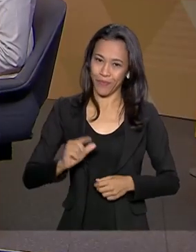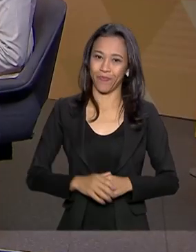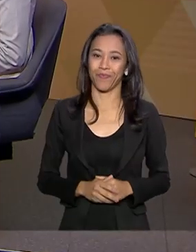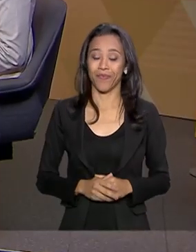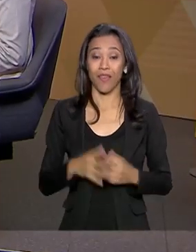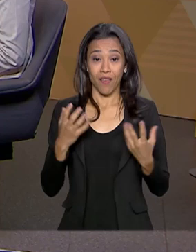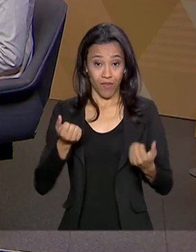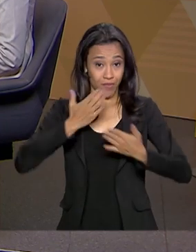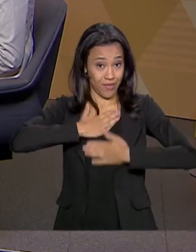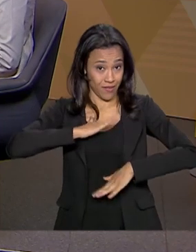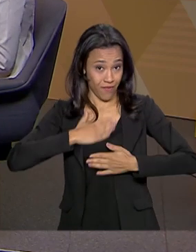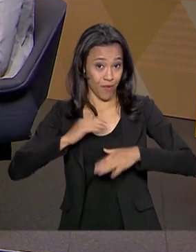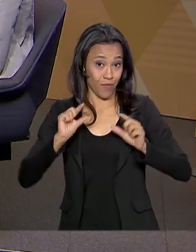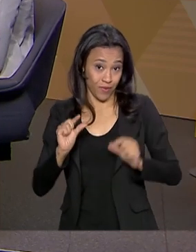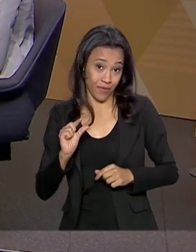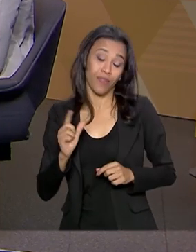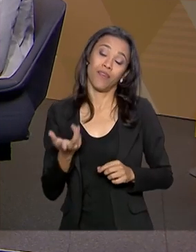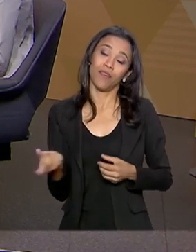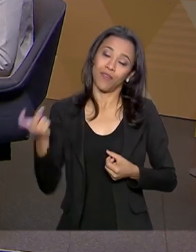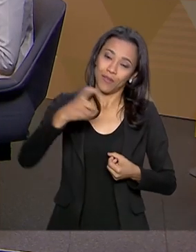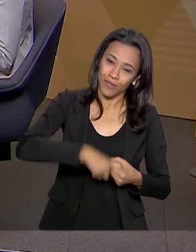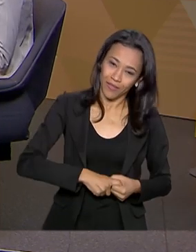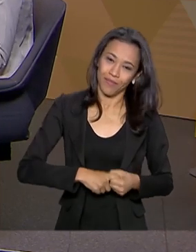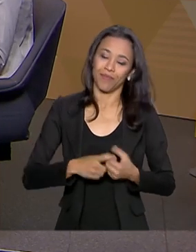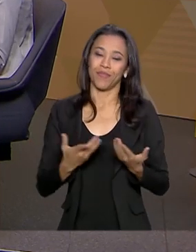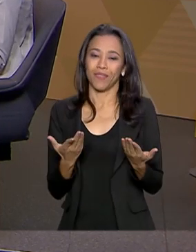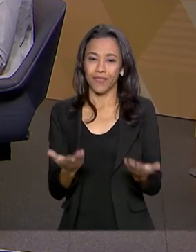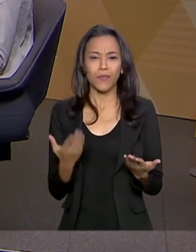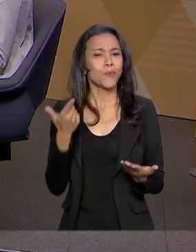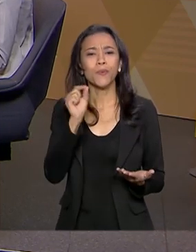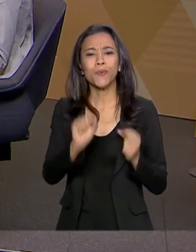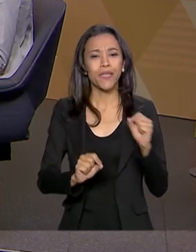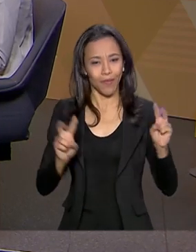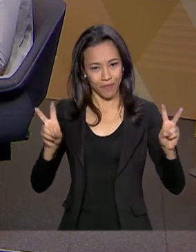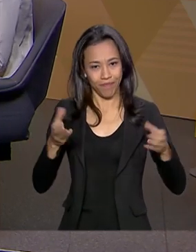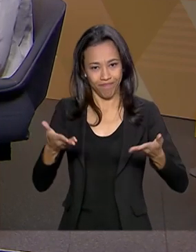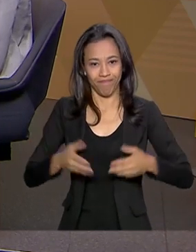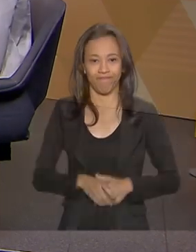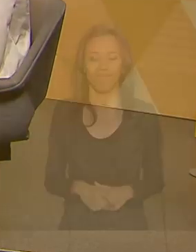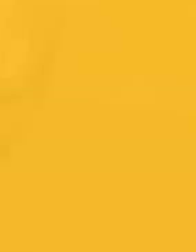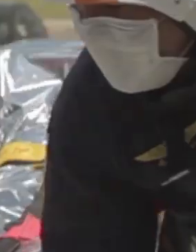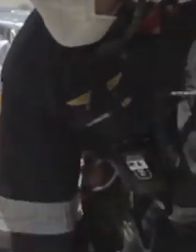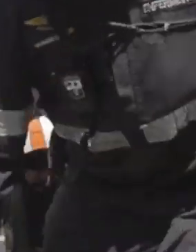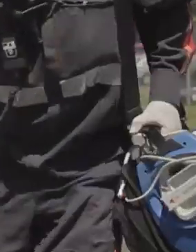Vamos para um breve intervalo e voltamos daqui a pouco com o Brasil em Pauta.